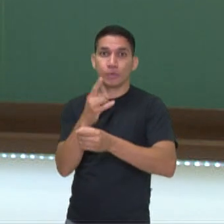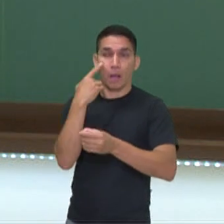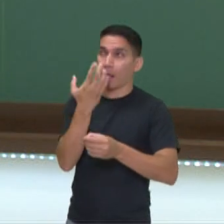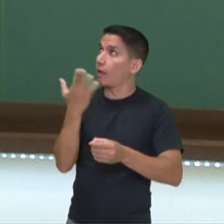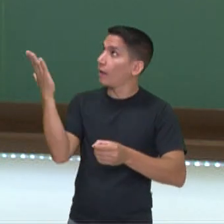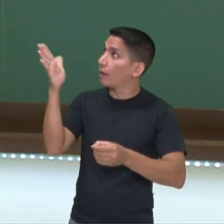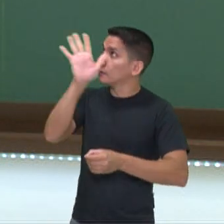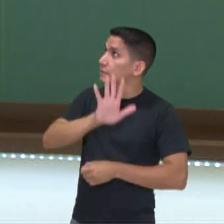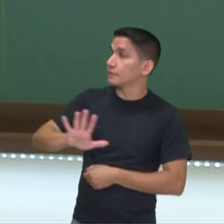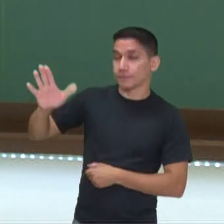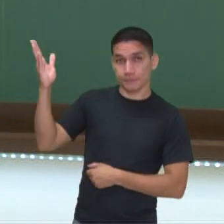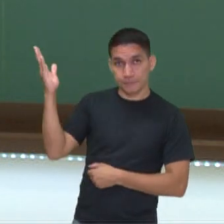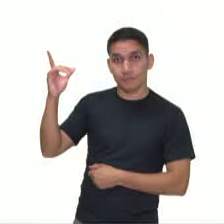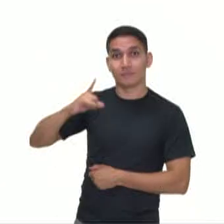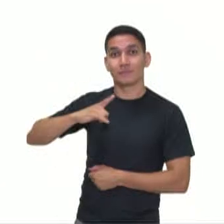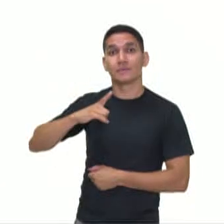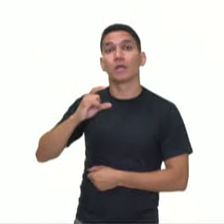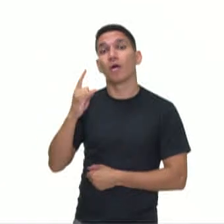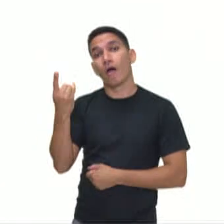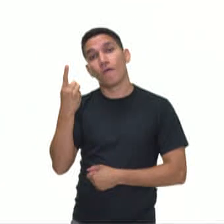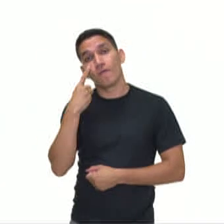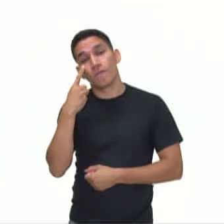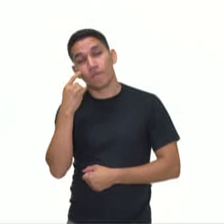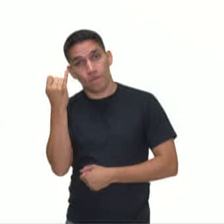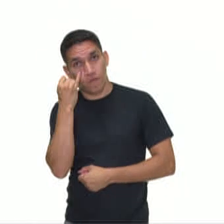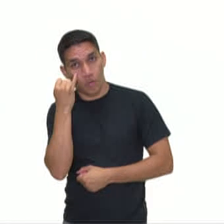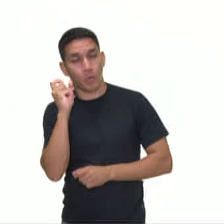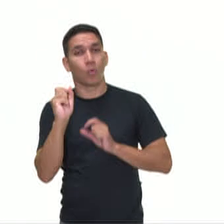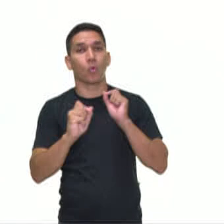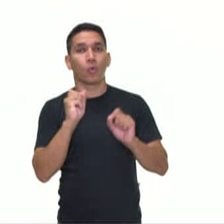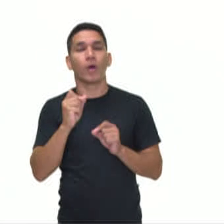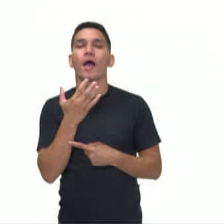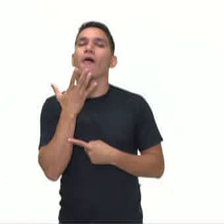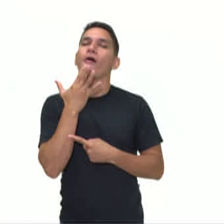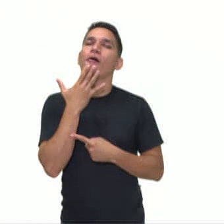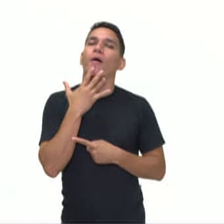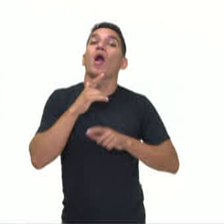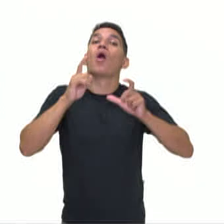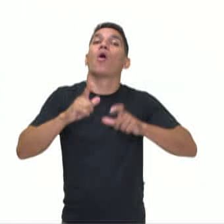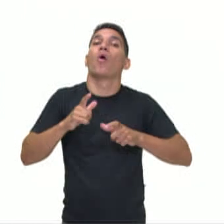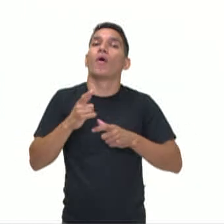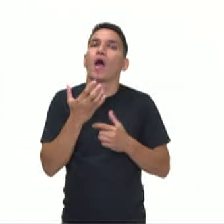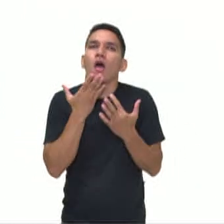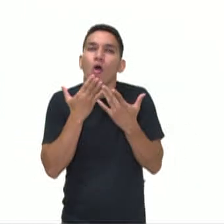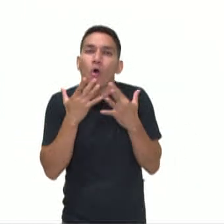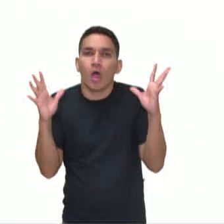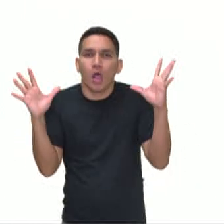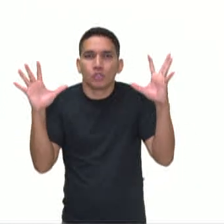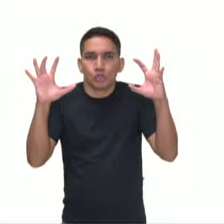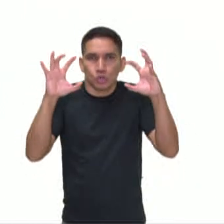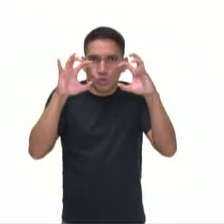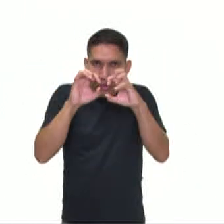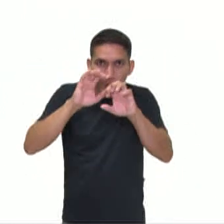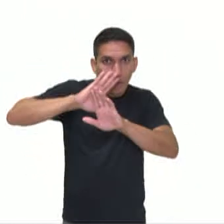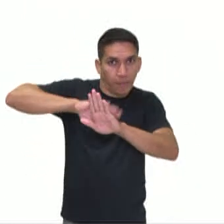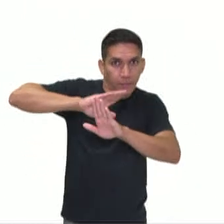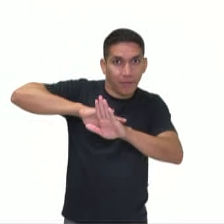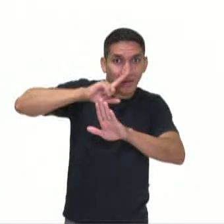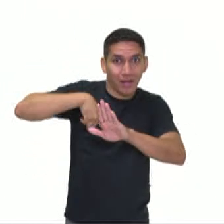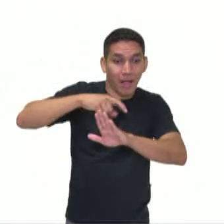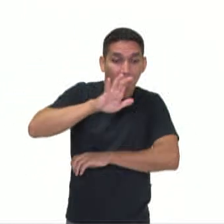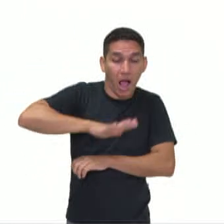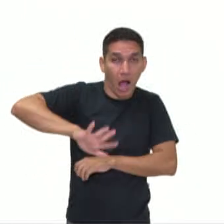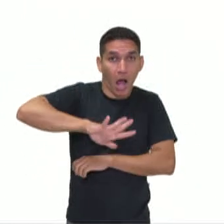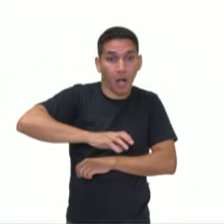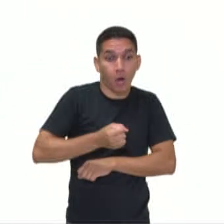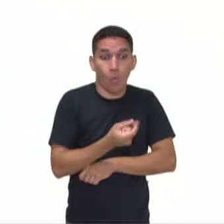vai ver aí na tela, este mapa mostra para você por meio de cores, aonde as cores mais escuras representam áreas com